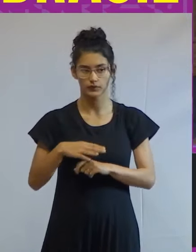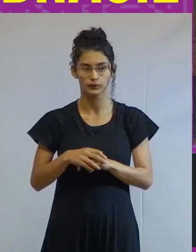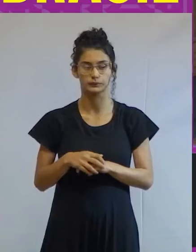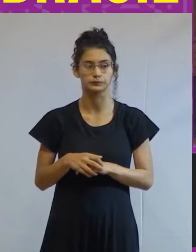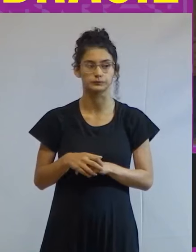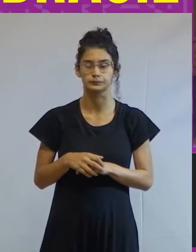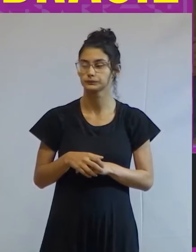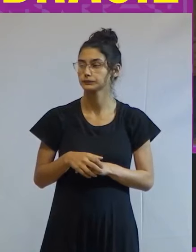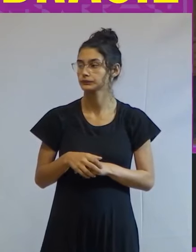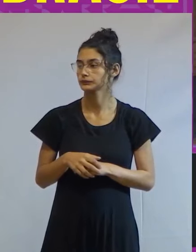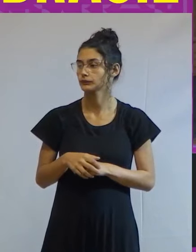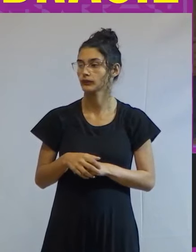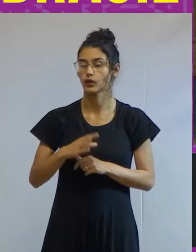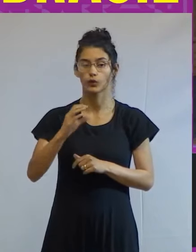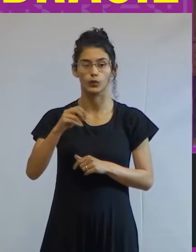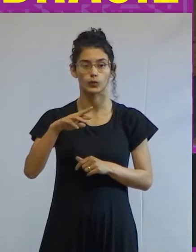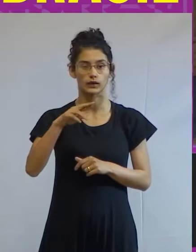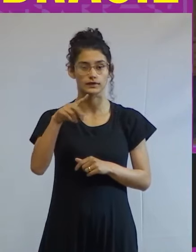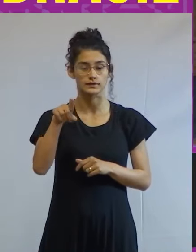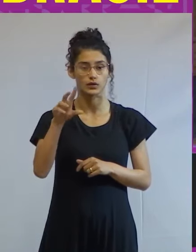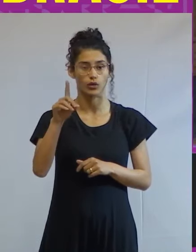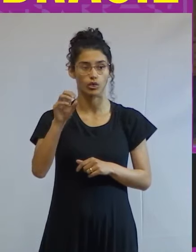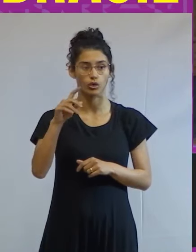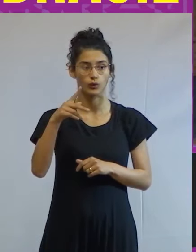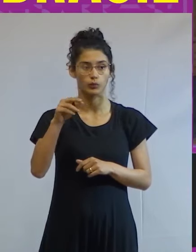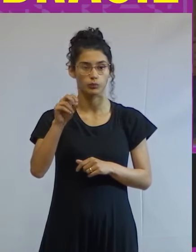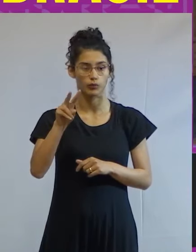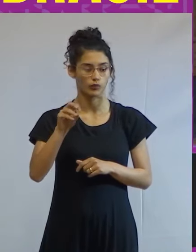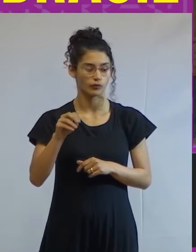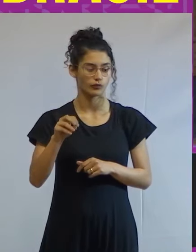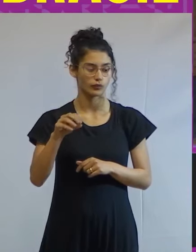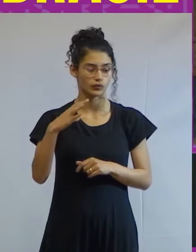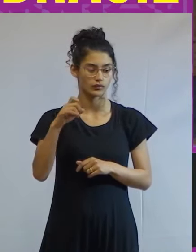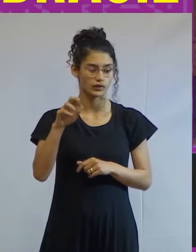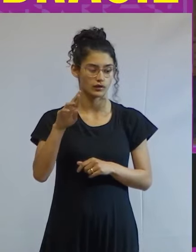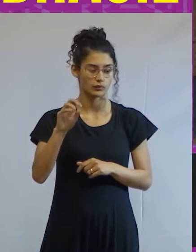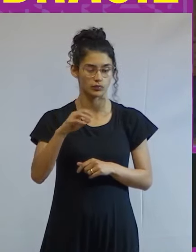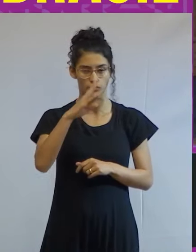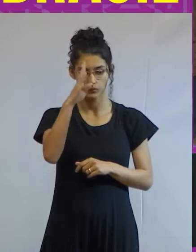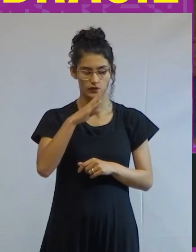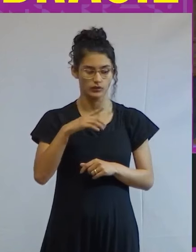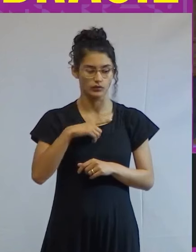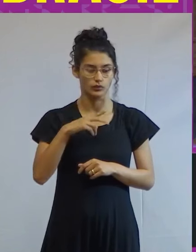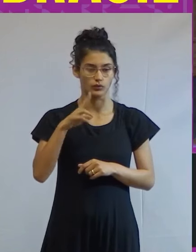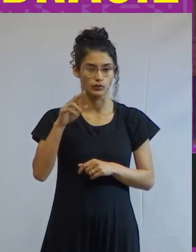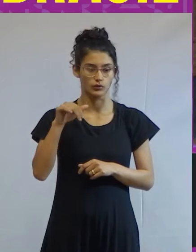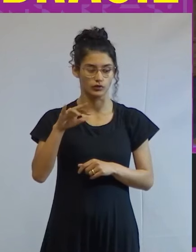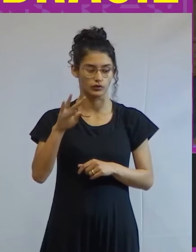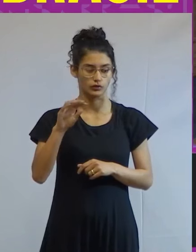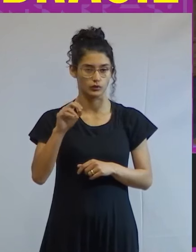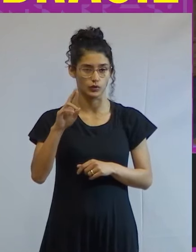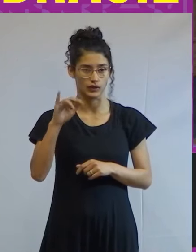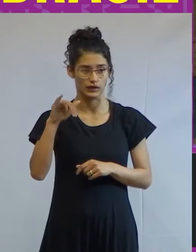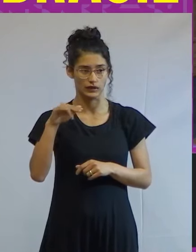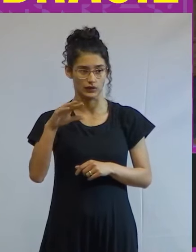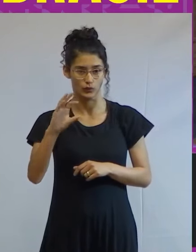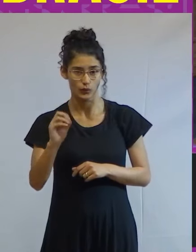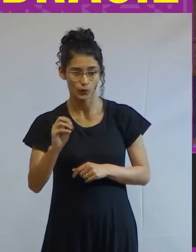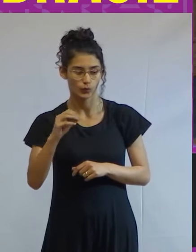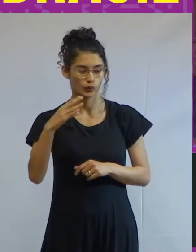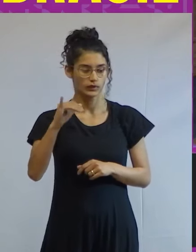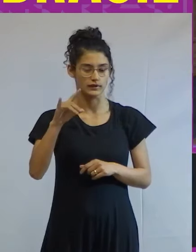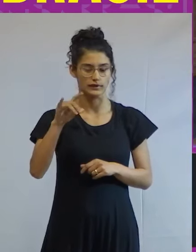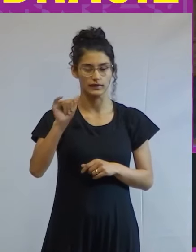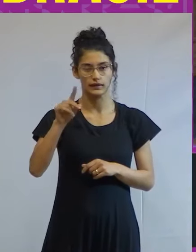Furtado, O Coração do Povo e o Cérebro do Brasil, de Luiz Gama, O Orninto Rinco, de Chico de Oliveira, e